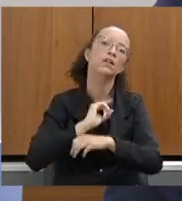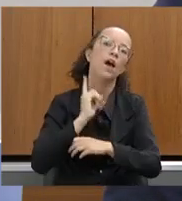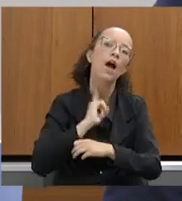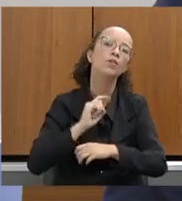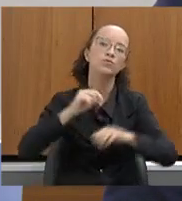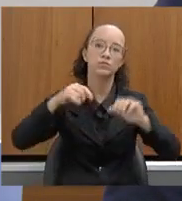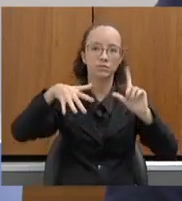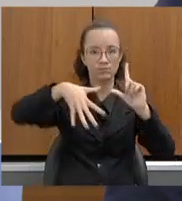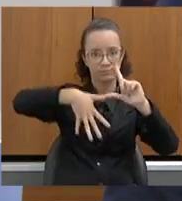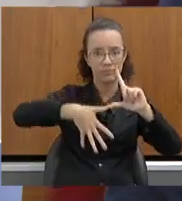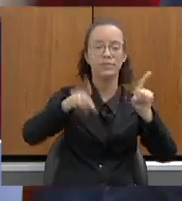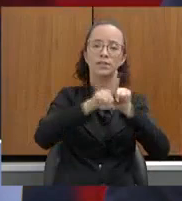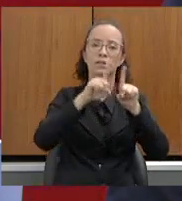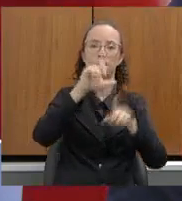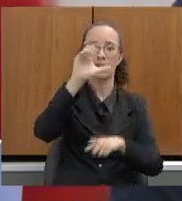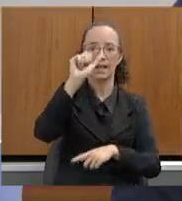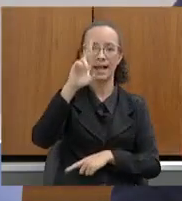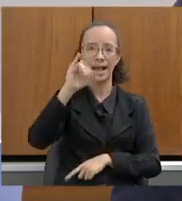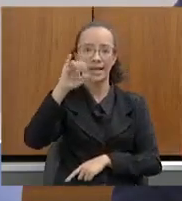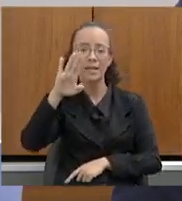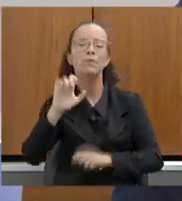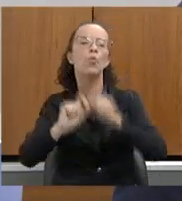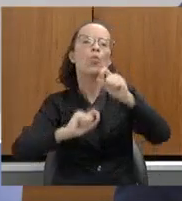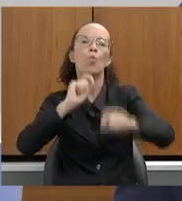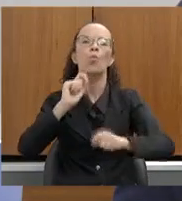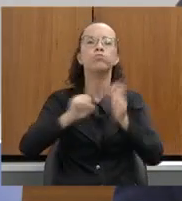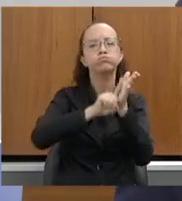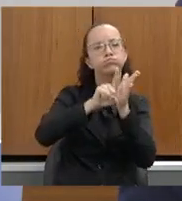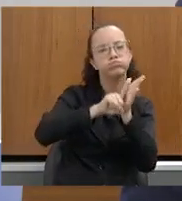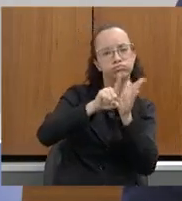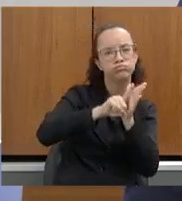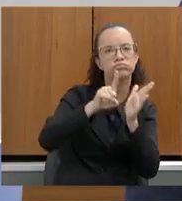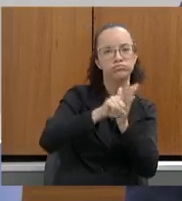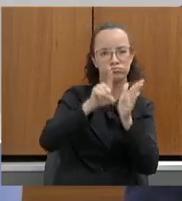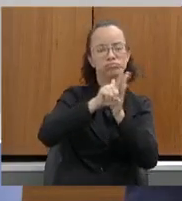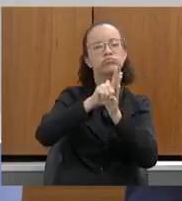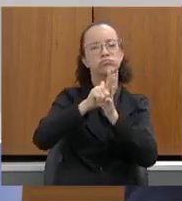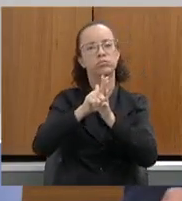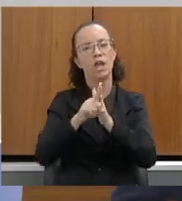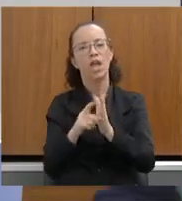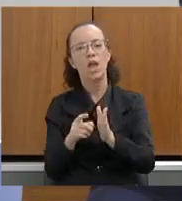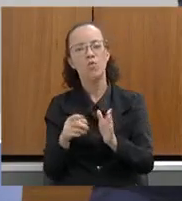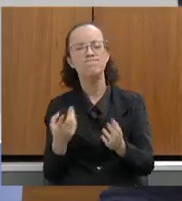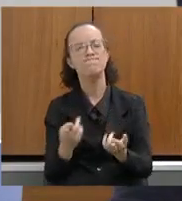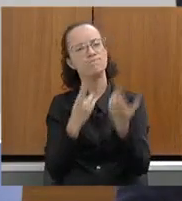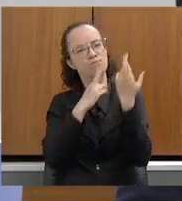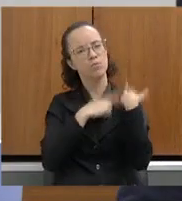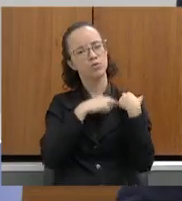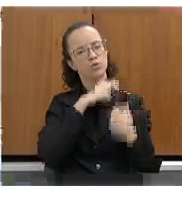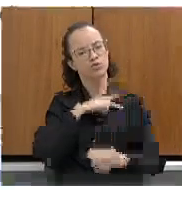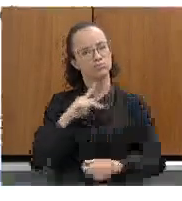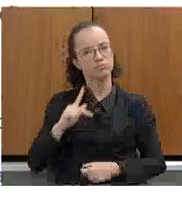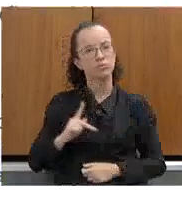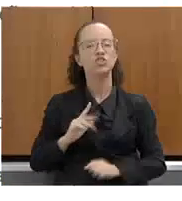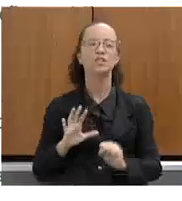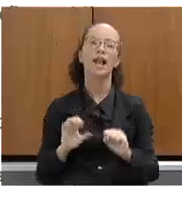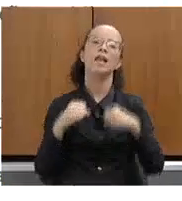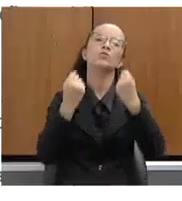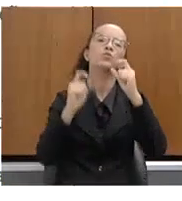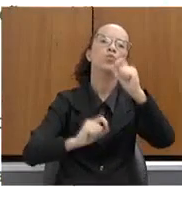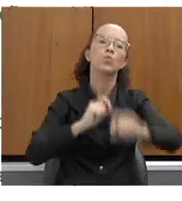Latina e Caribe a aderir à campanha Race to Zero, um compromisso público do governo de Minas de garantir a